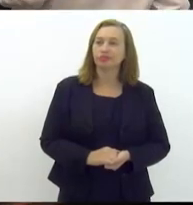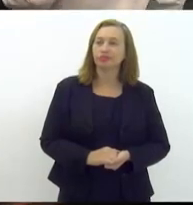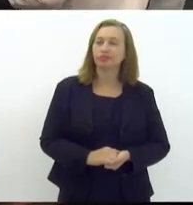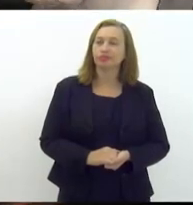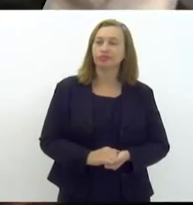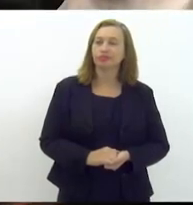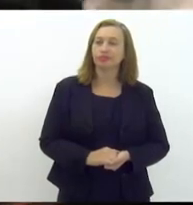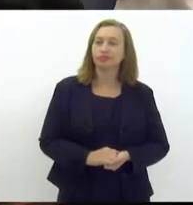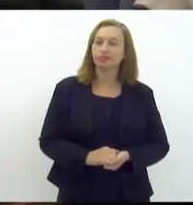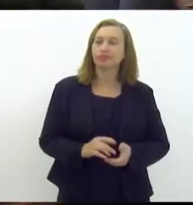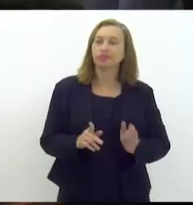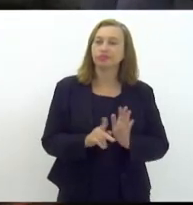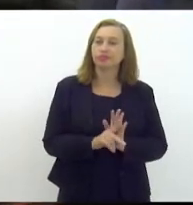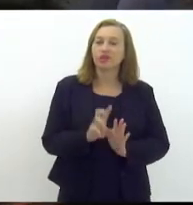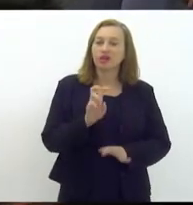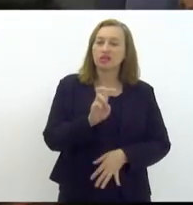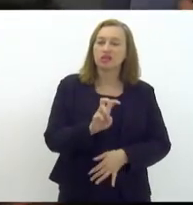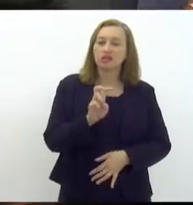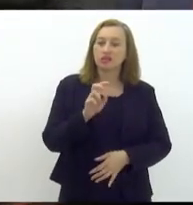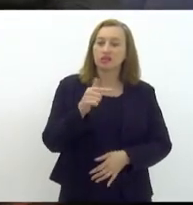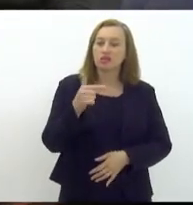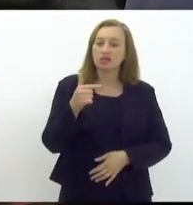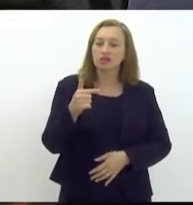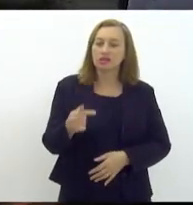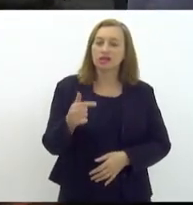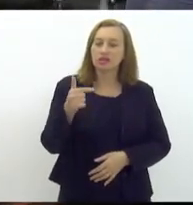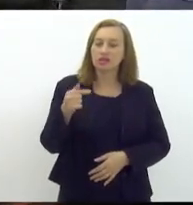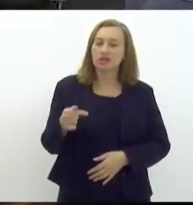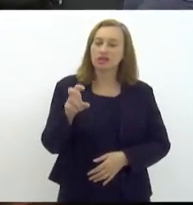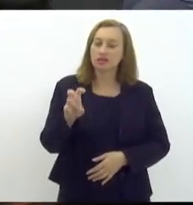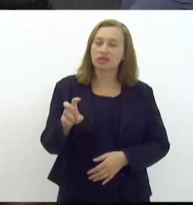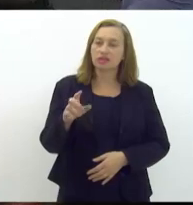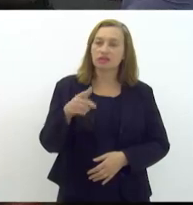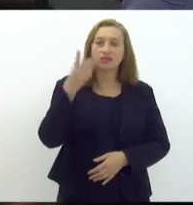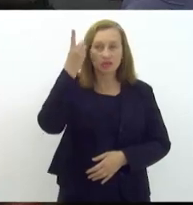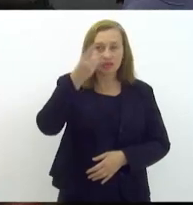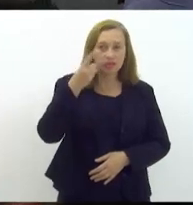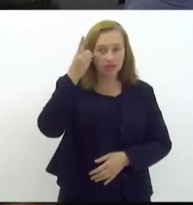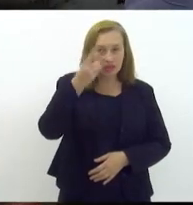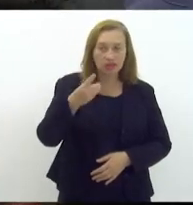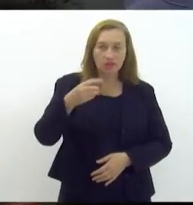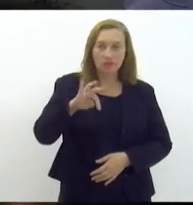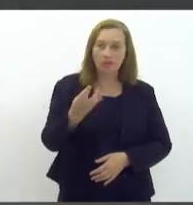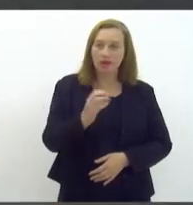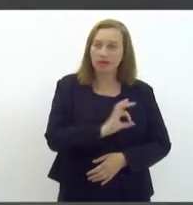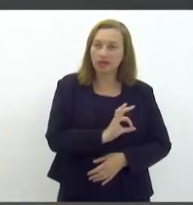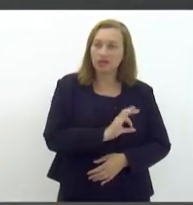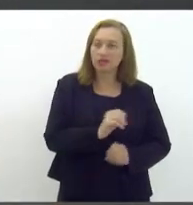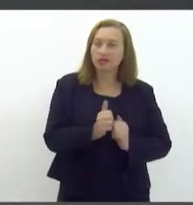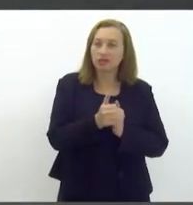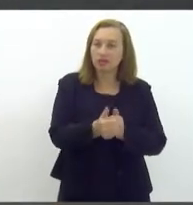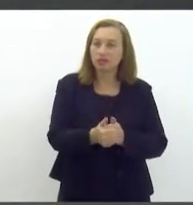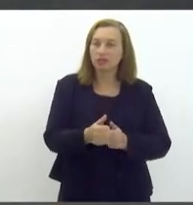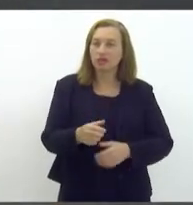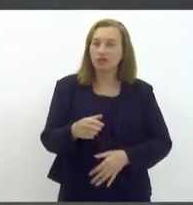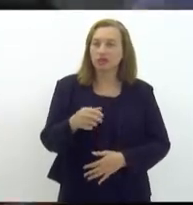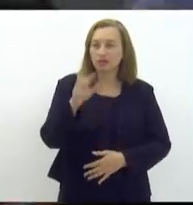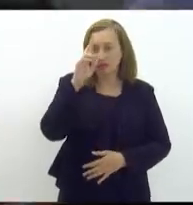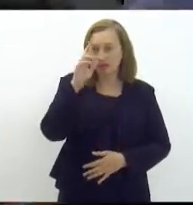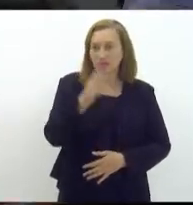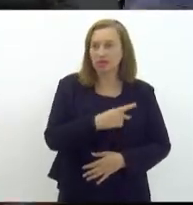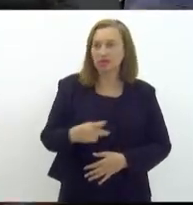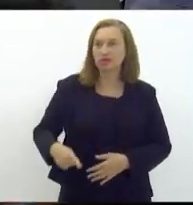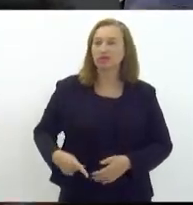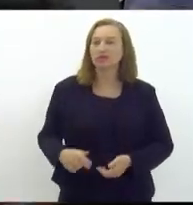ao projeto 5775, da deputada Marta Rocha. Acompanho o parecer, senhora Presidente.